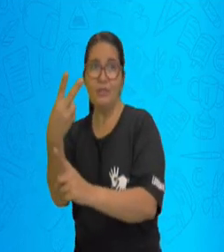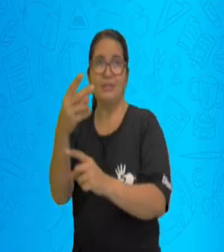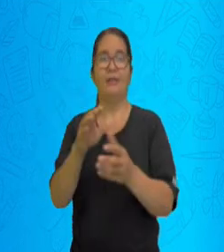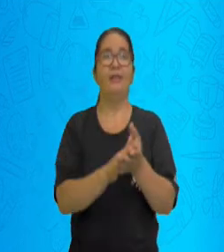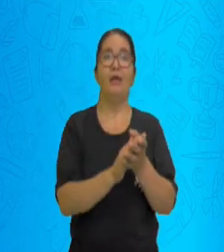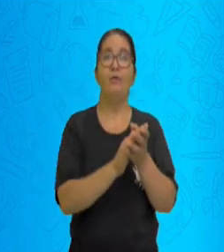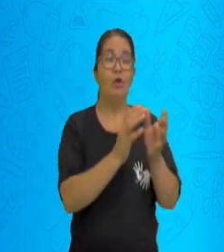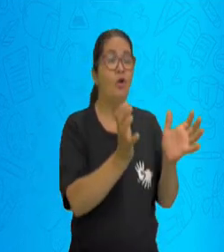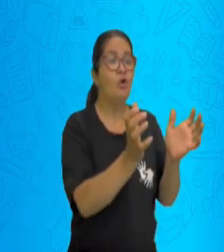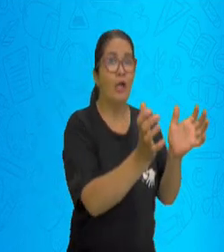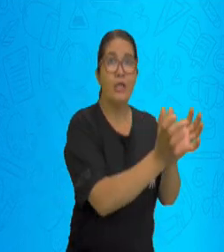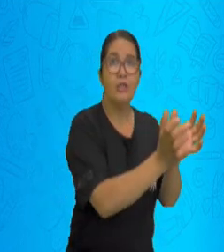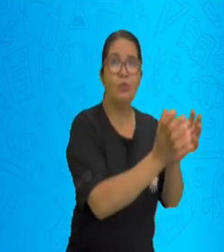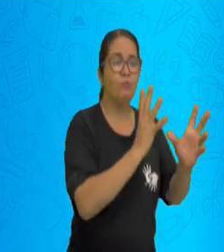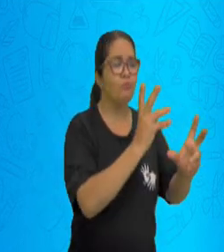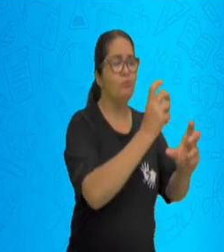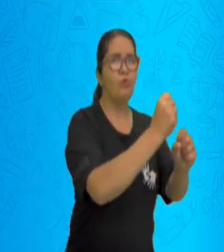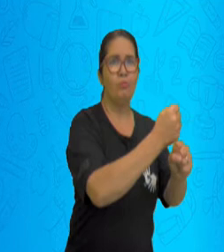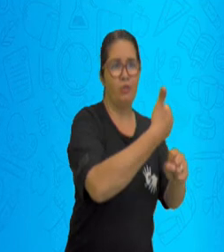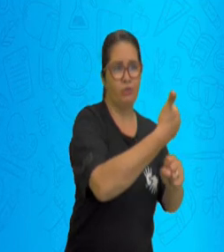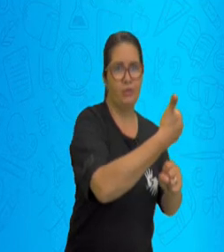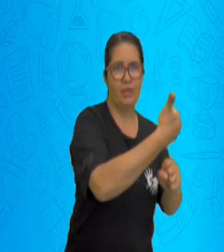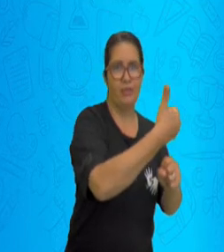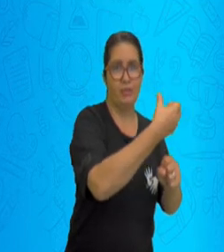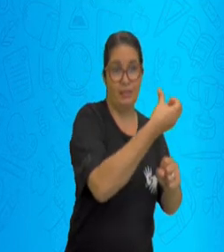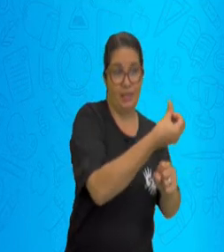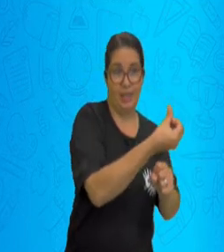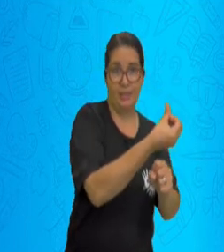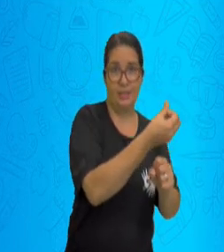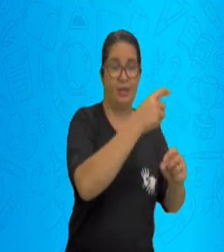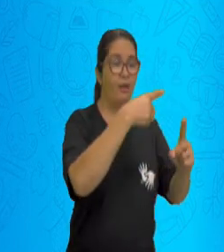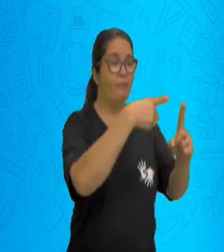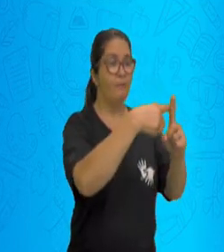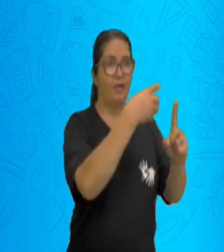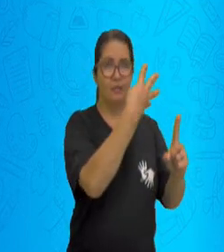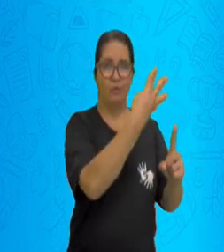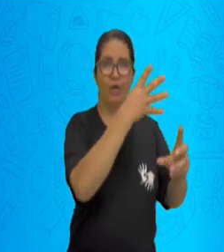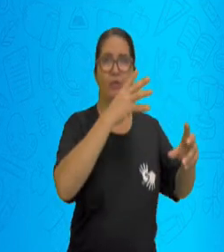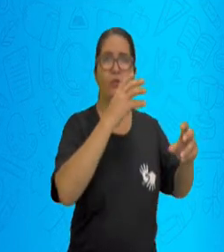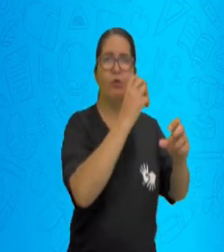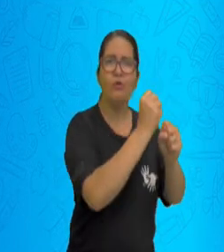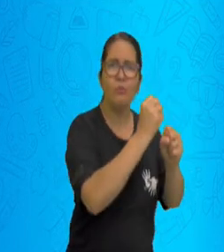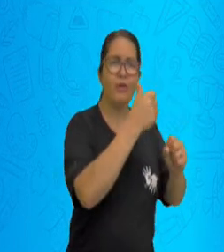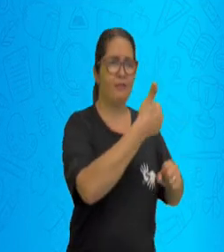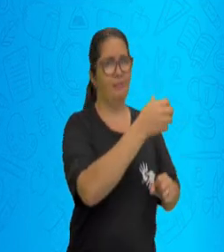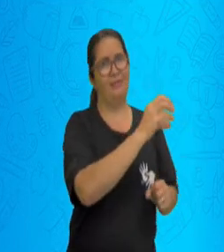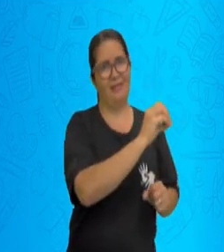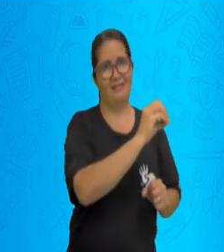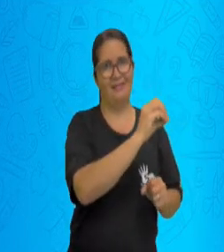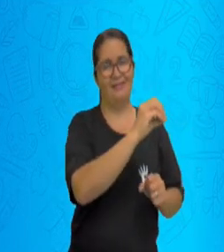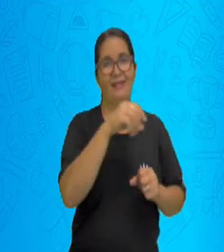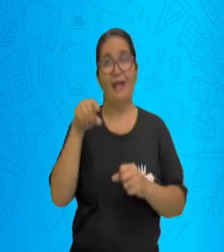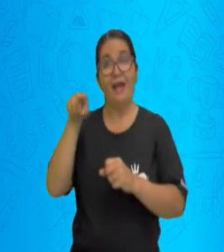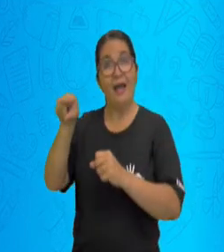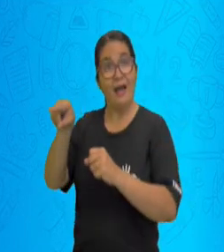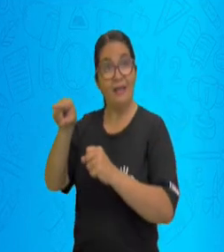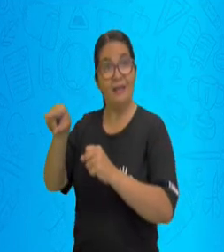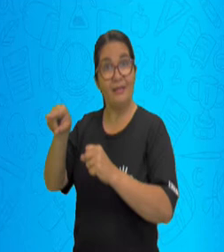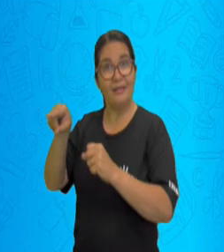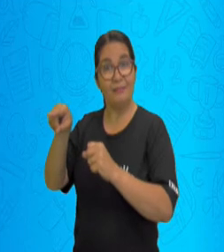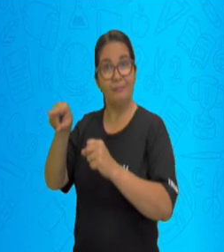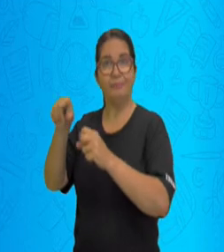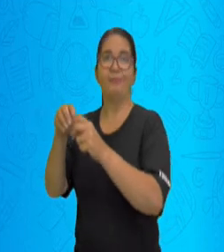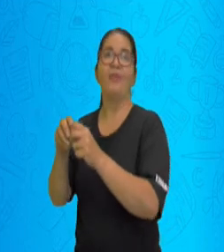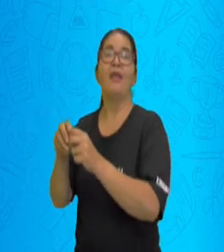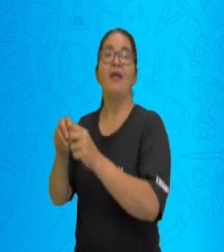estrelas e tenho 10 joaninhas. Então, preste atenção. Eu tenho diferentes formas de